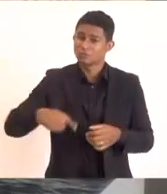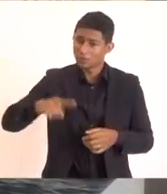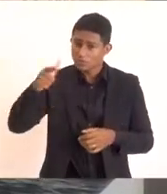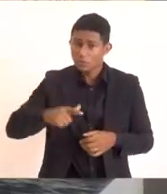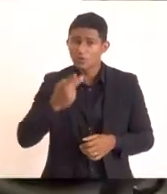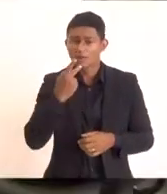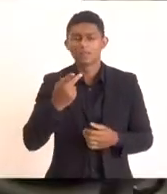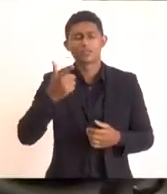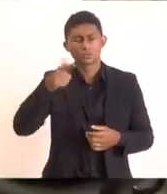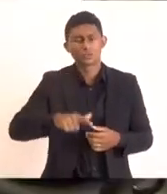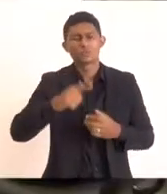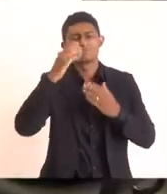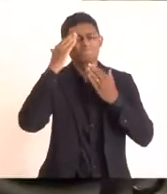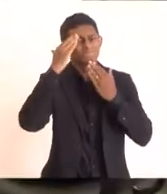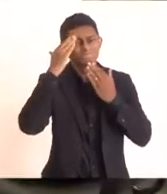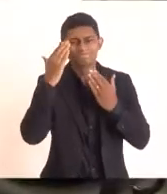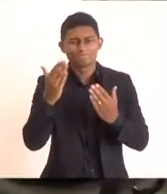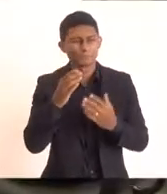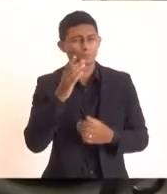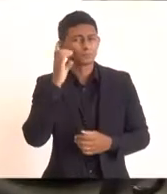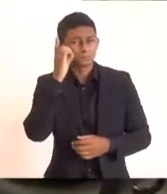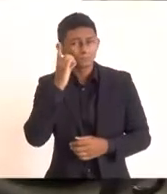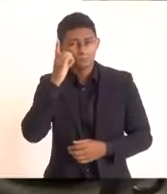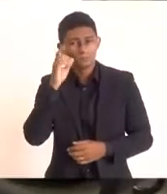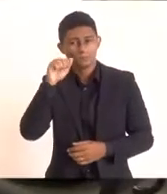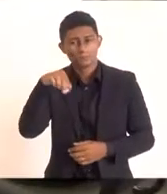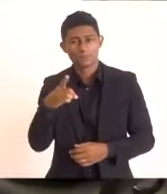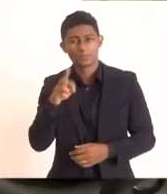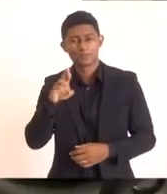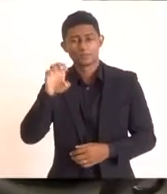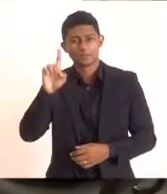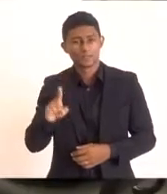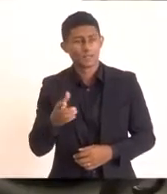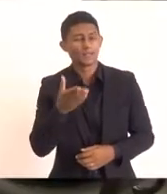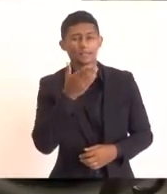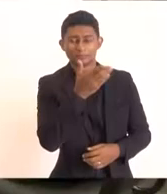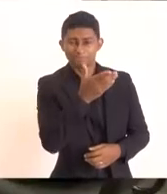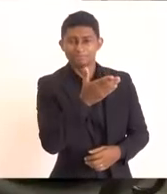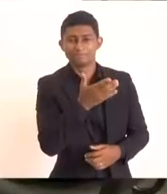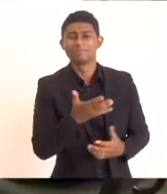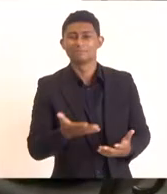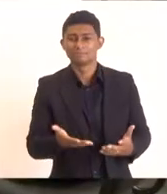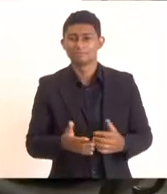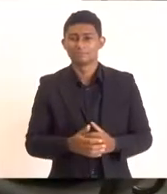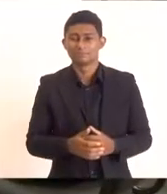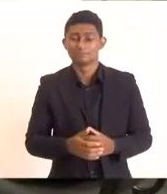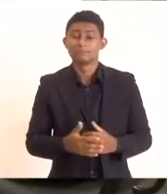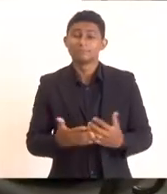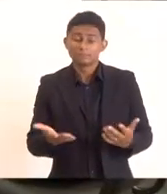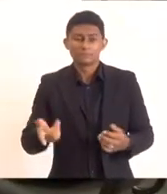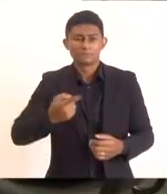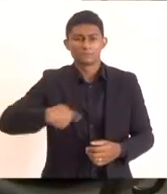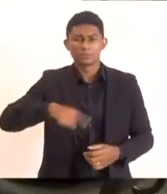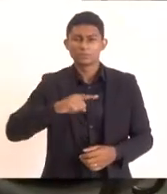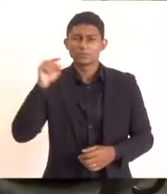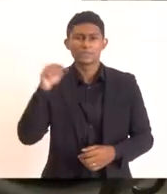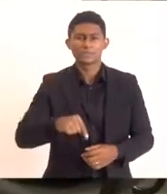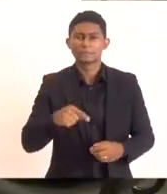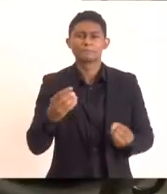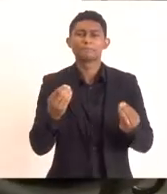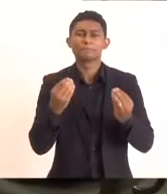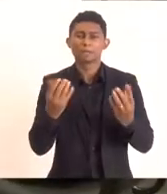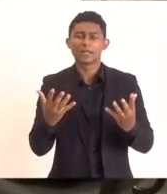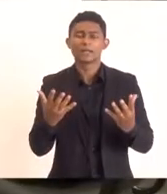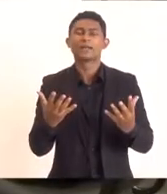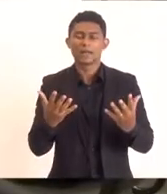vez, agradeço ao deputado André Siciliano pela oportunidade e que nós estamos aqui à